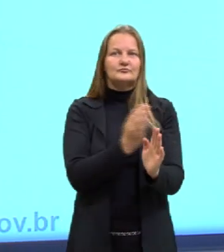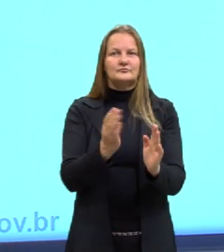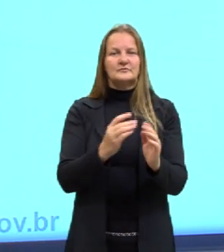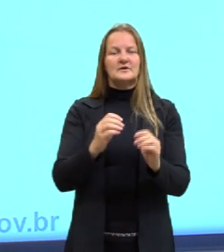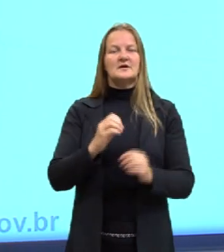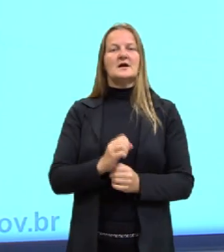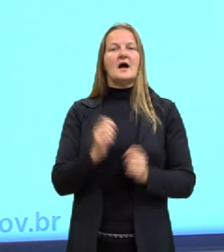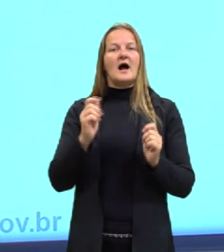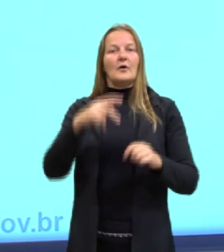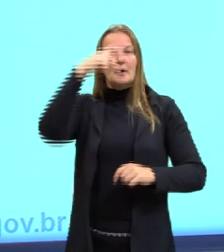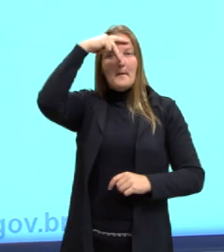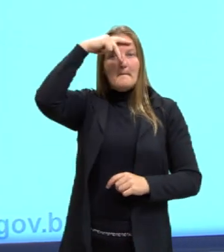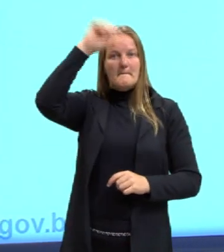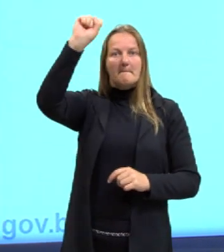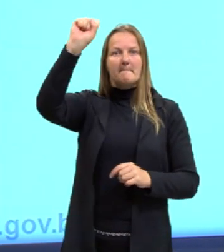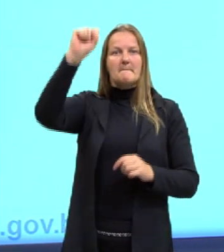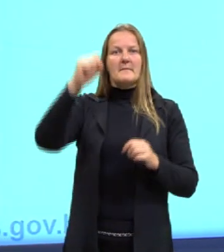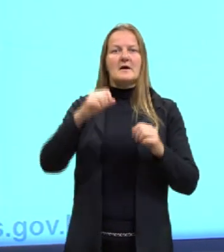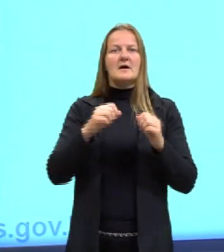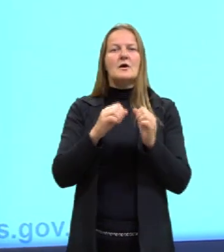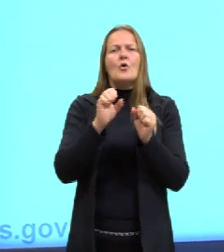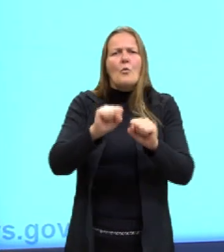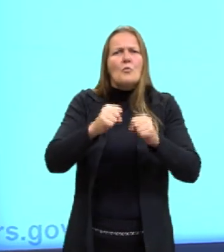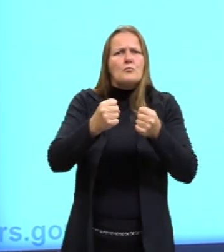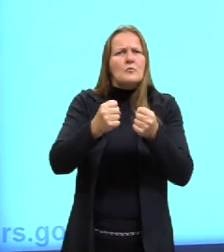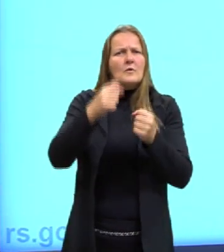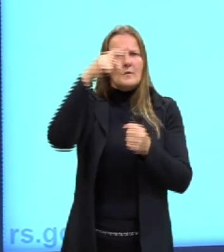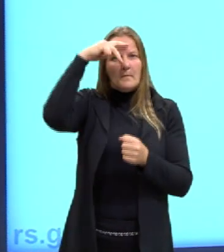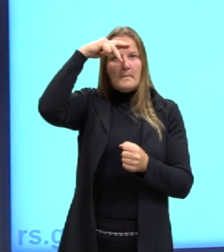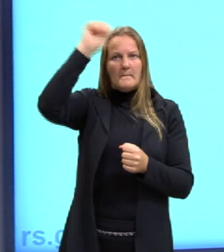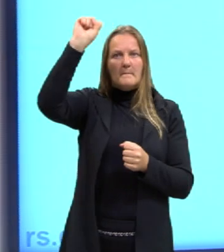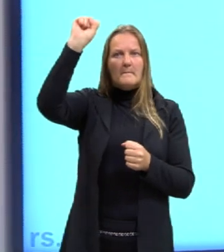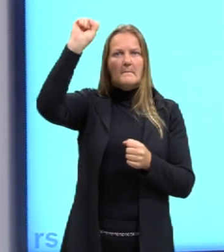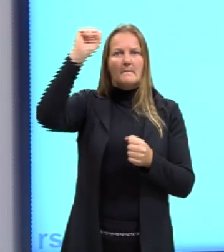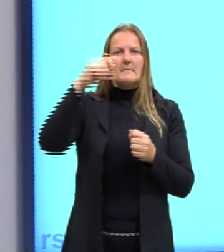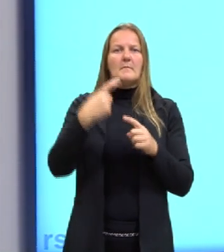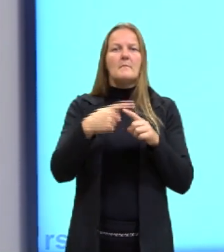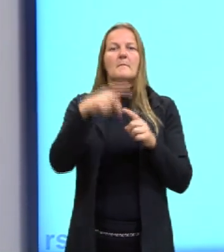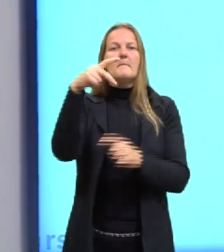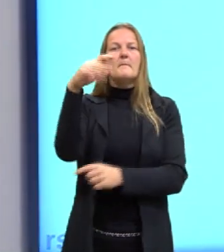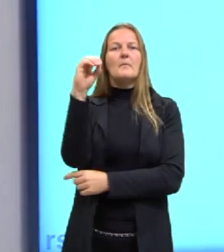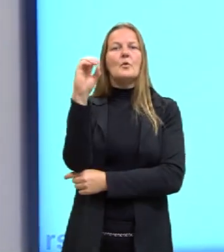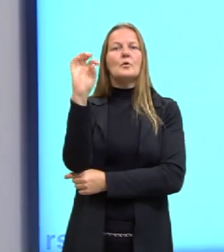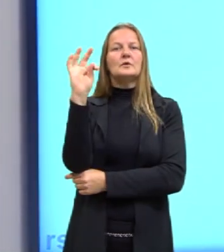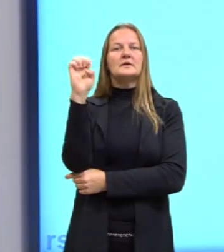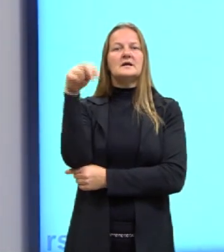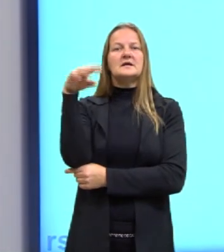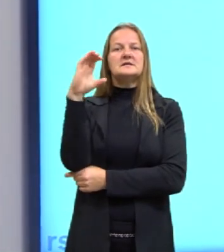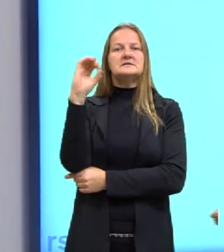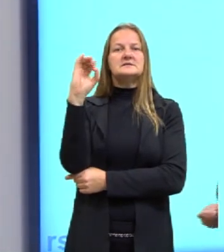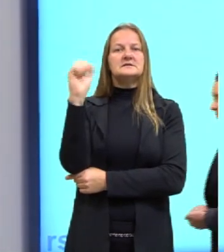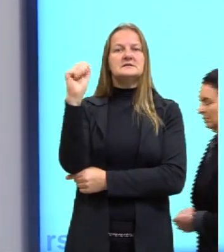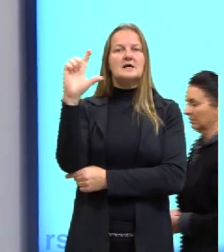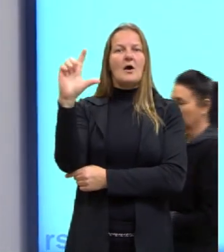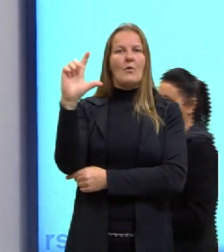Energia potencial. Um objeto pode armazenar energia devido à sua posição. A energia armazenada